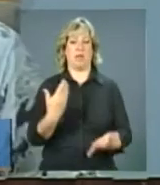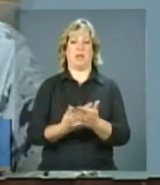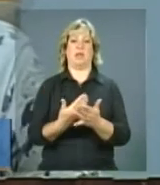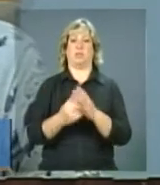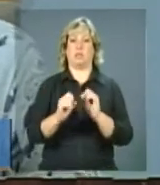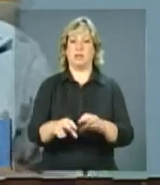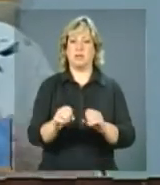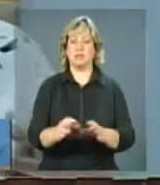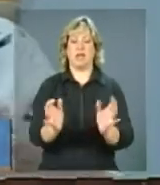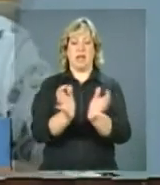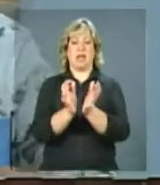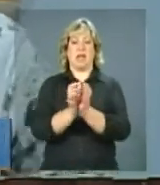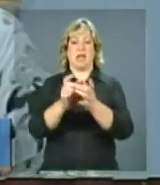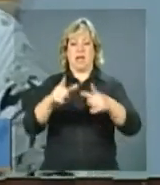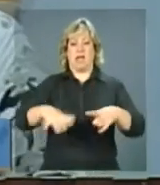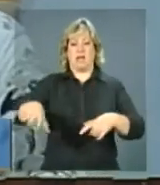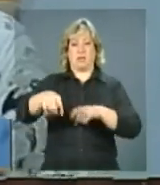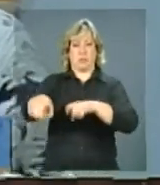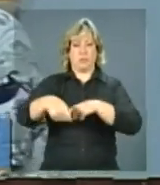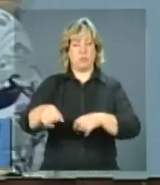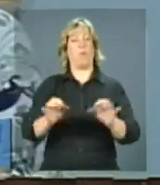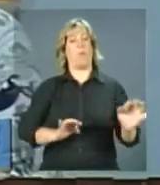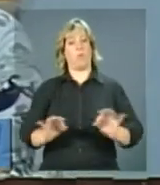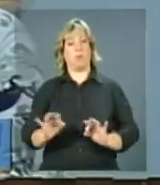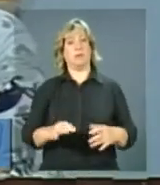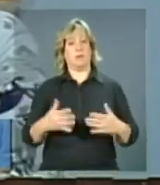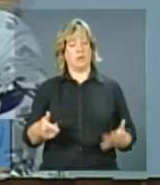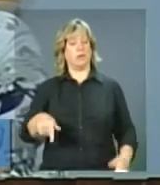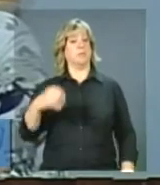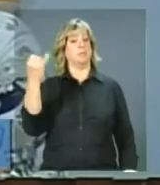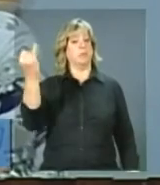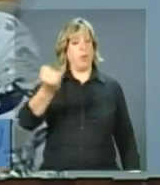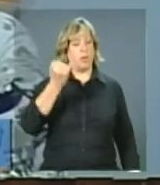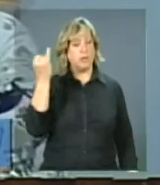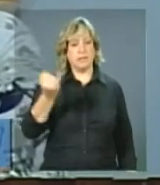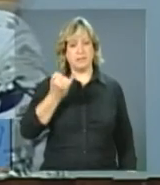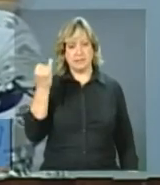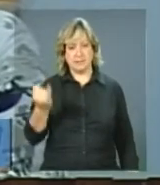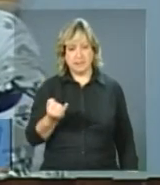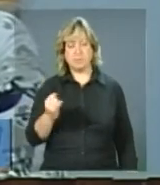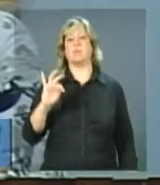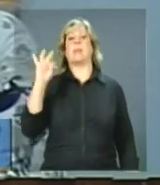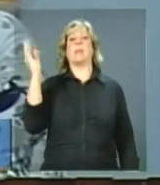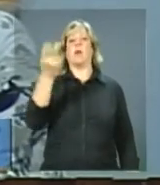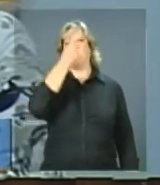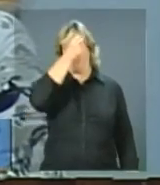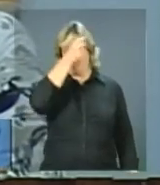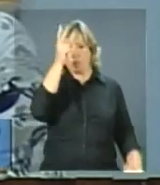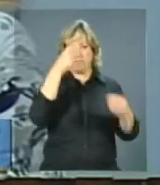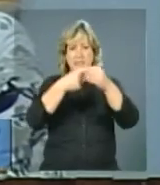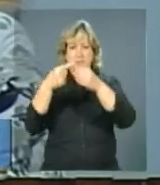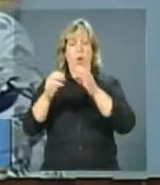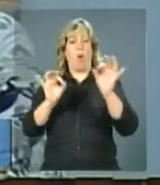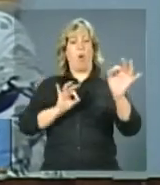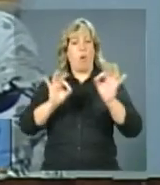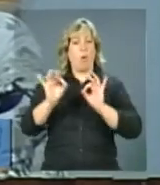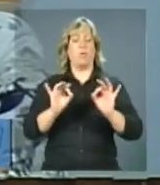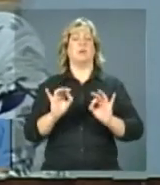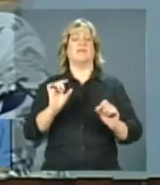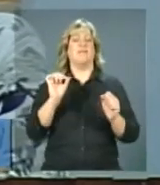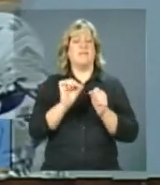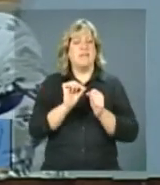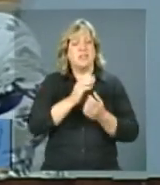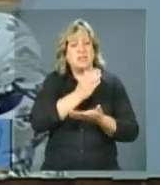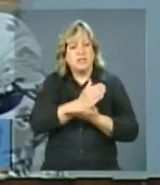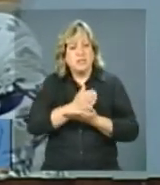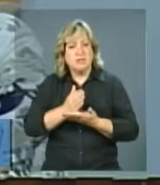área de agricultura, ele esteja sendo organizado. Portanto, é importante que os municípios organizem uma coordenação e